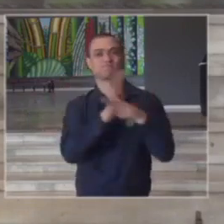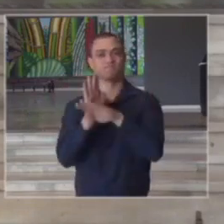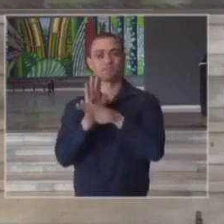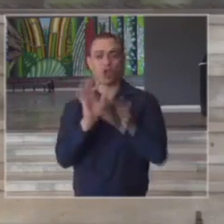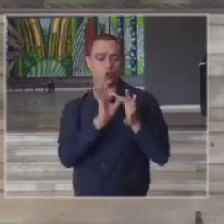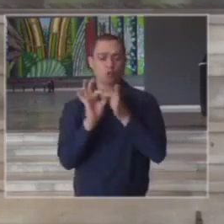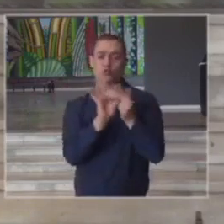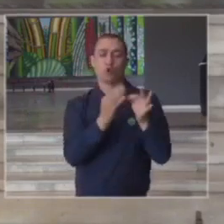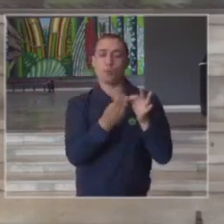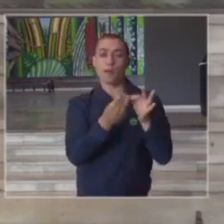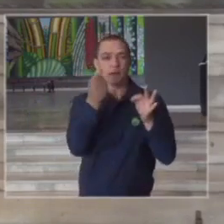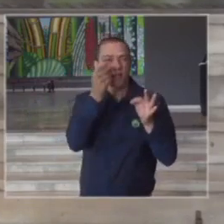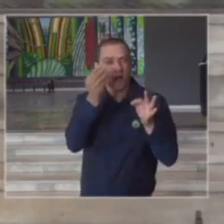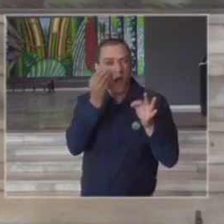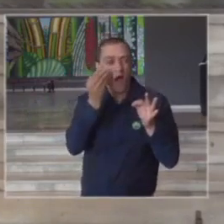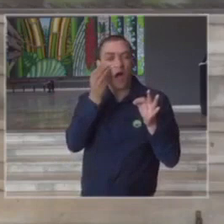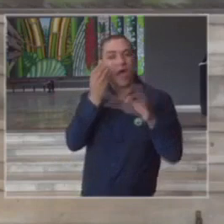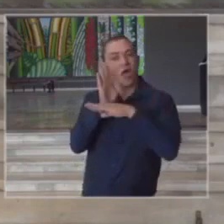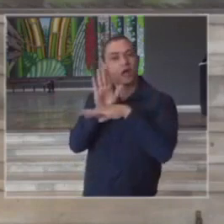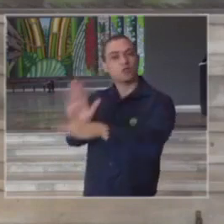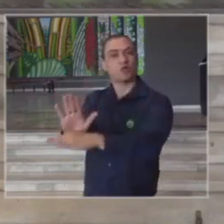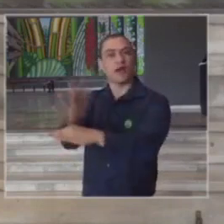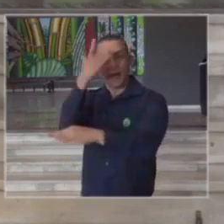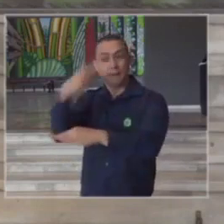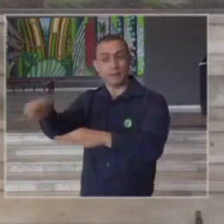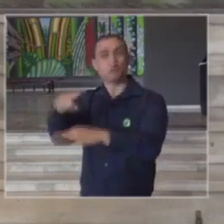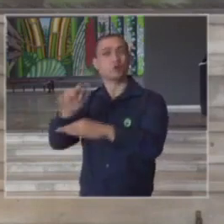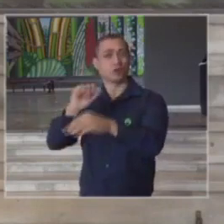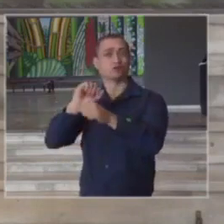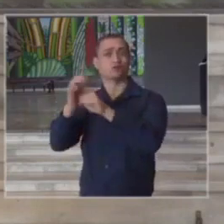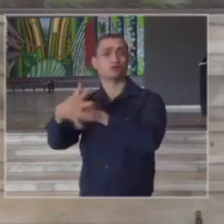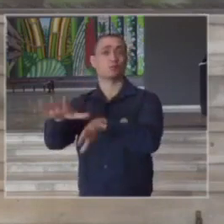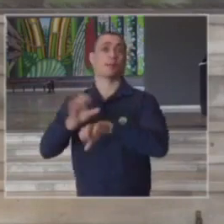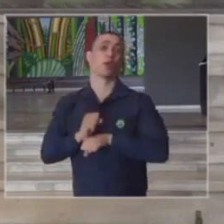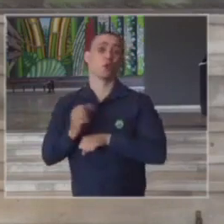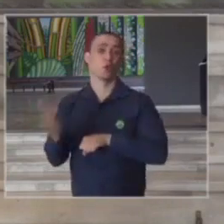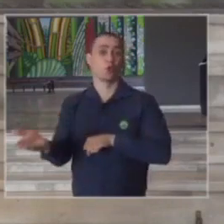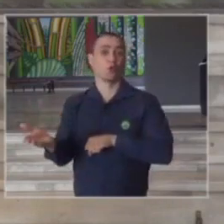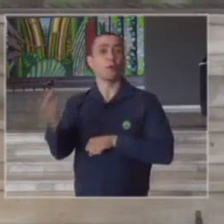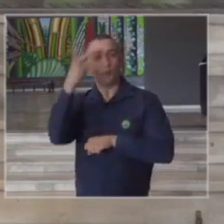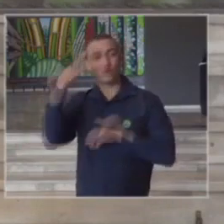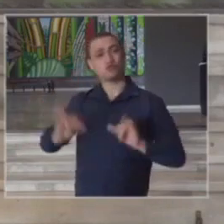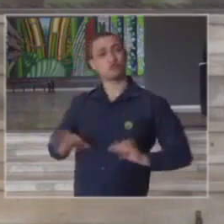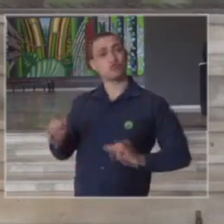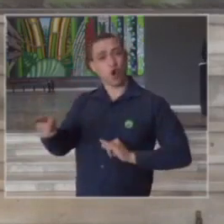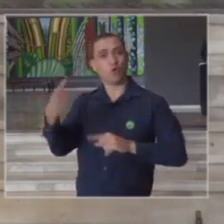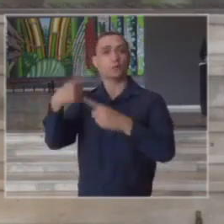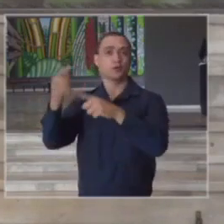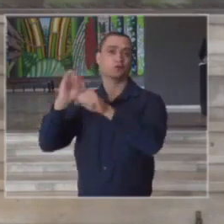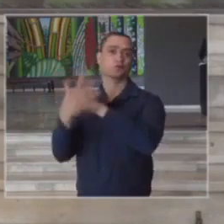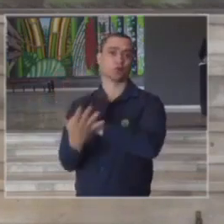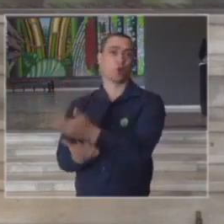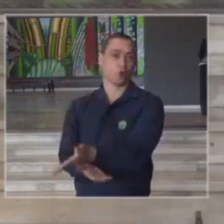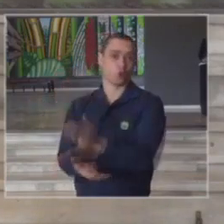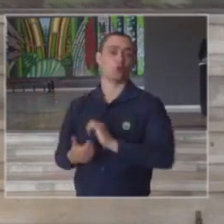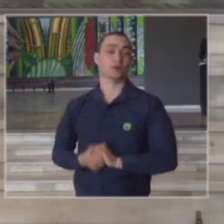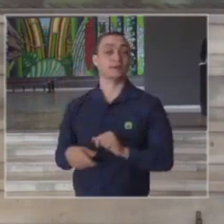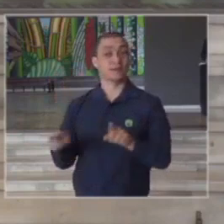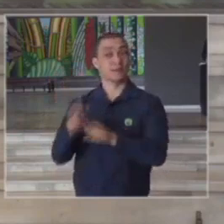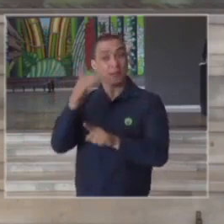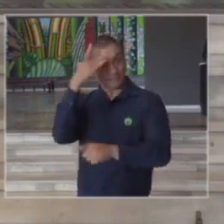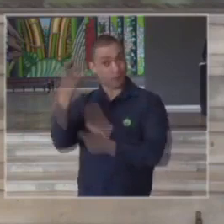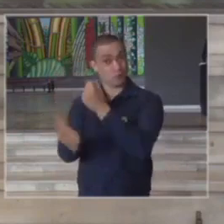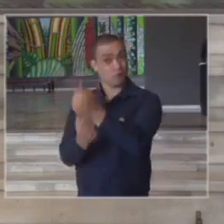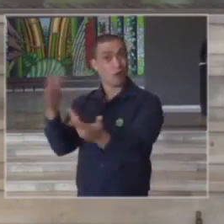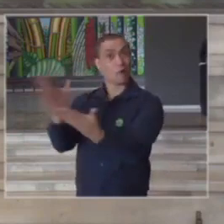assistir aqueles que são infectados aqueles que são vítimas do coronavírus aqueles que